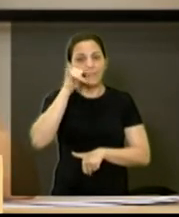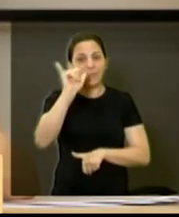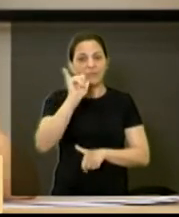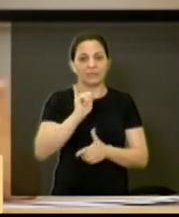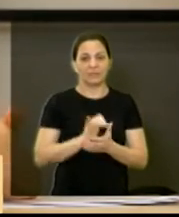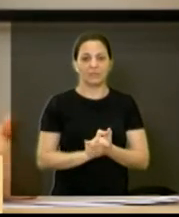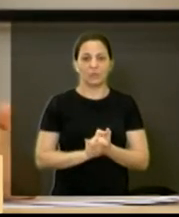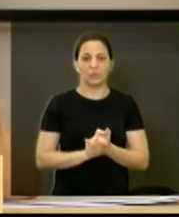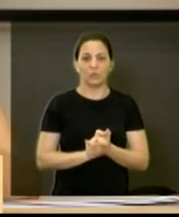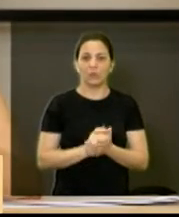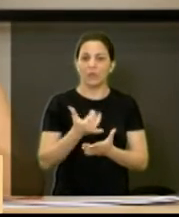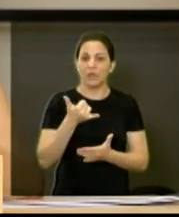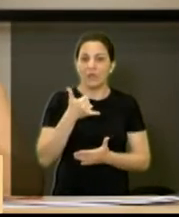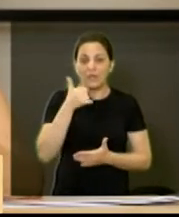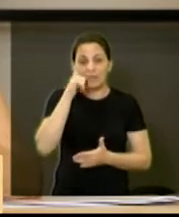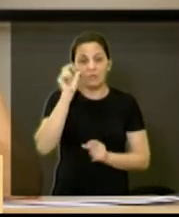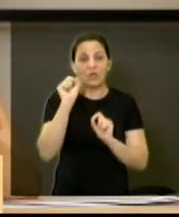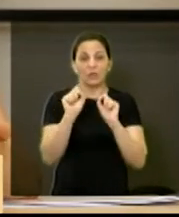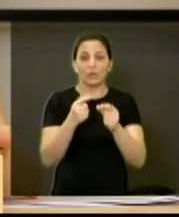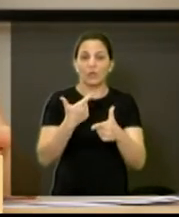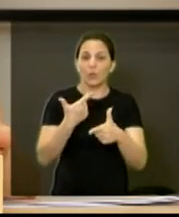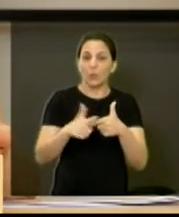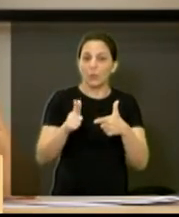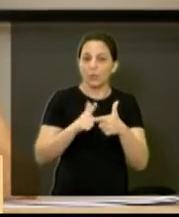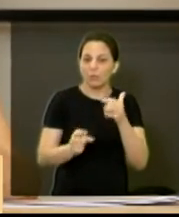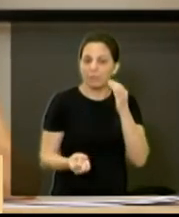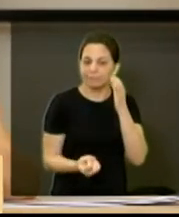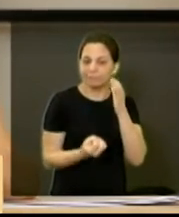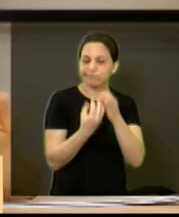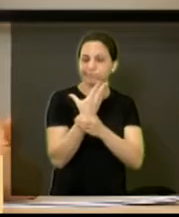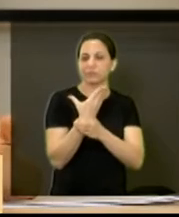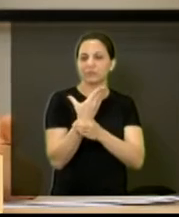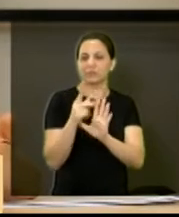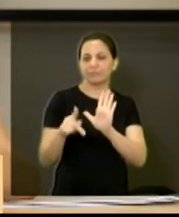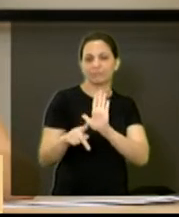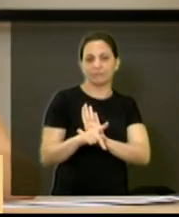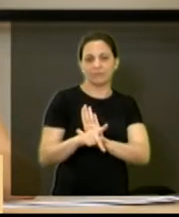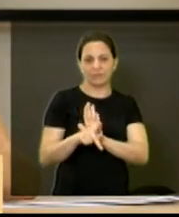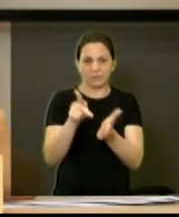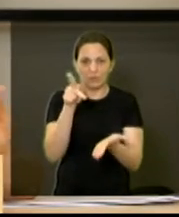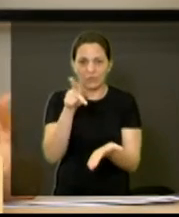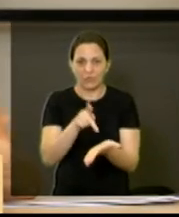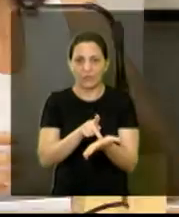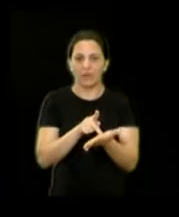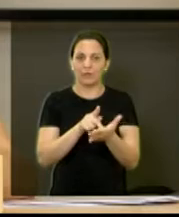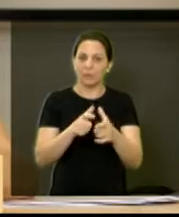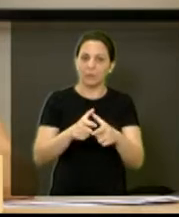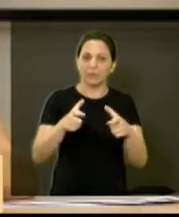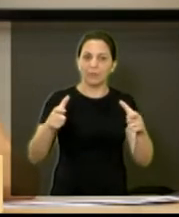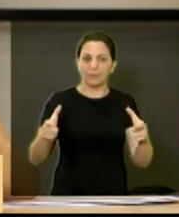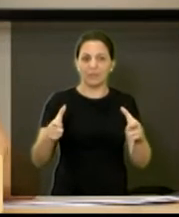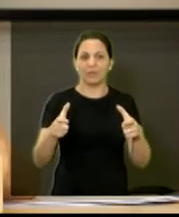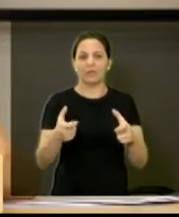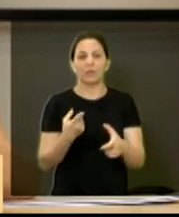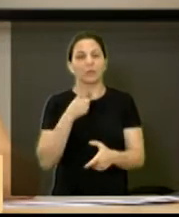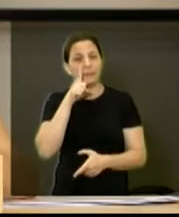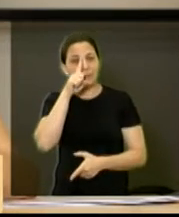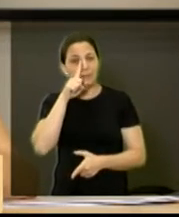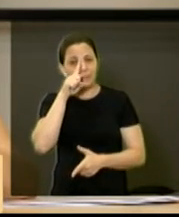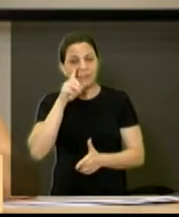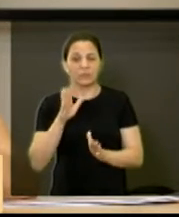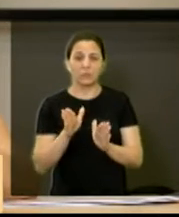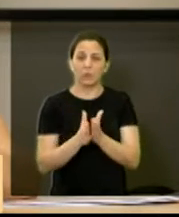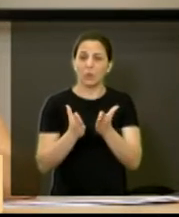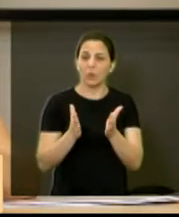e não deixar que o problema seja instalado, né, problemas maiores de vulnerabilidades,